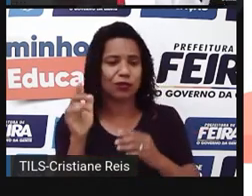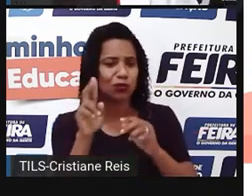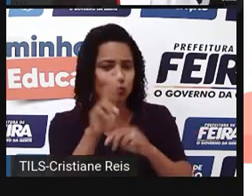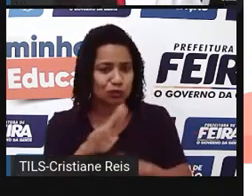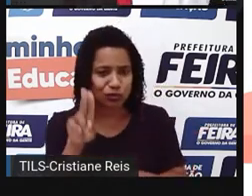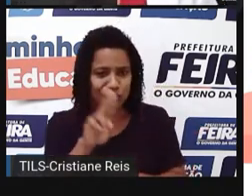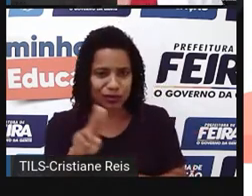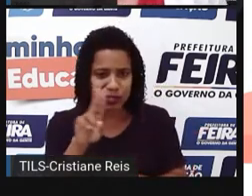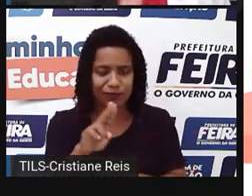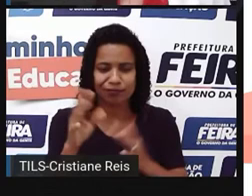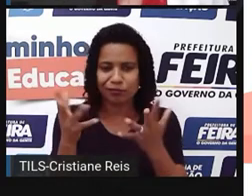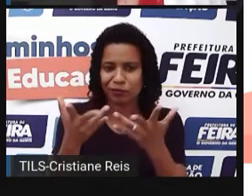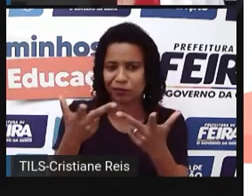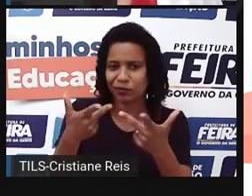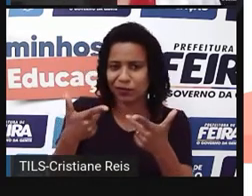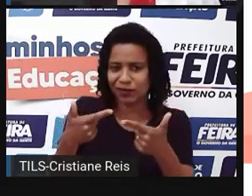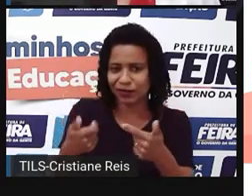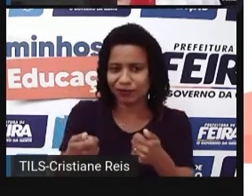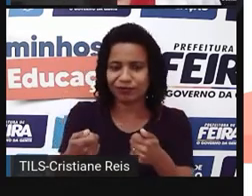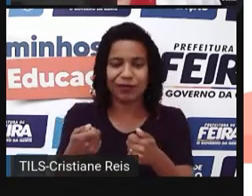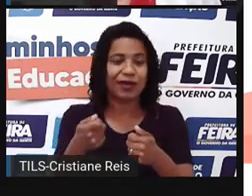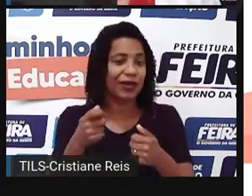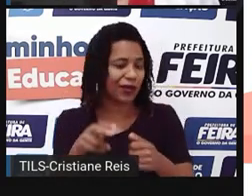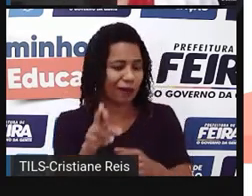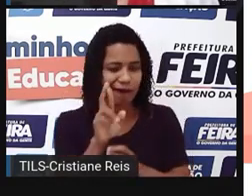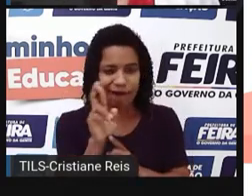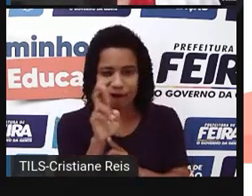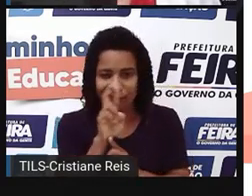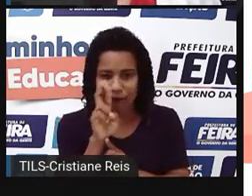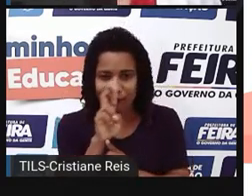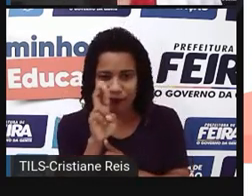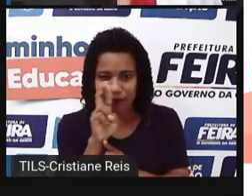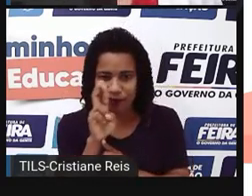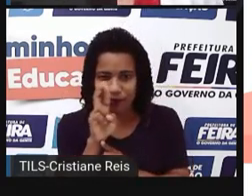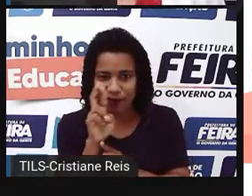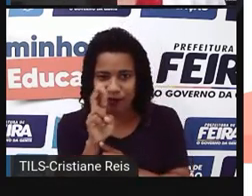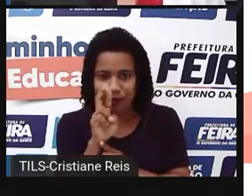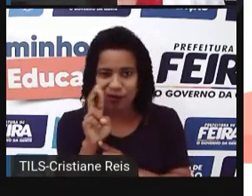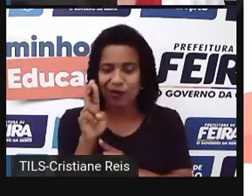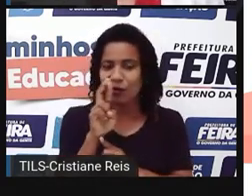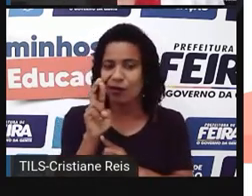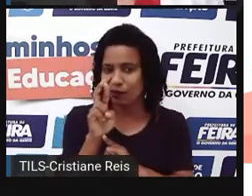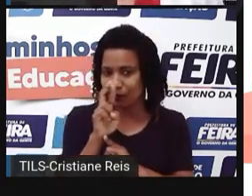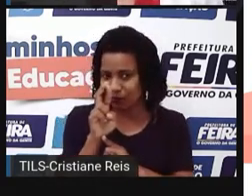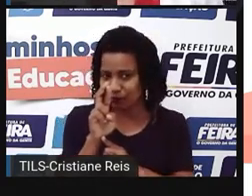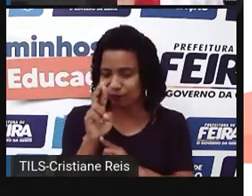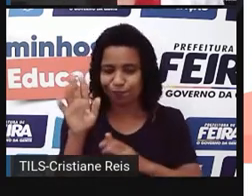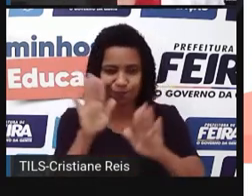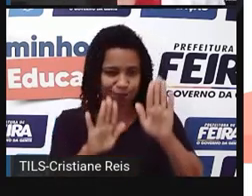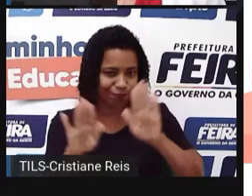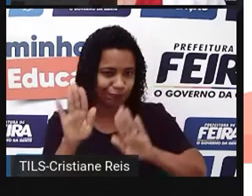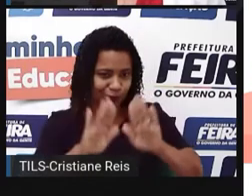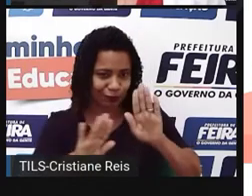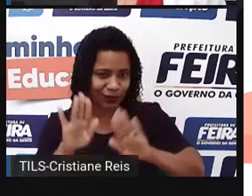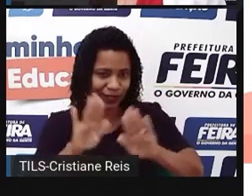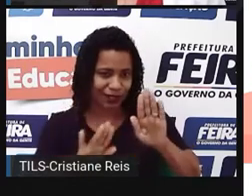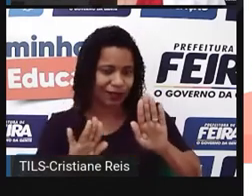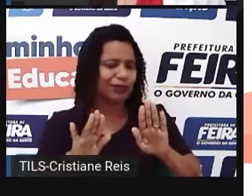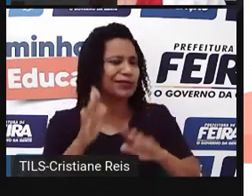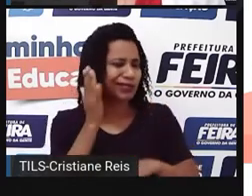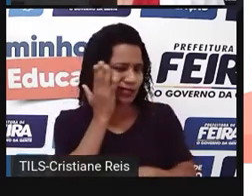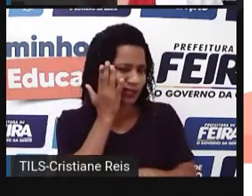minhas habilidades de detetive. Para evitar fraudes, se